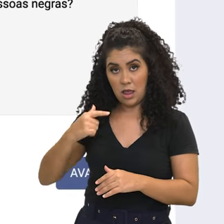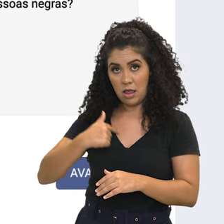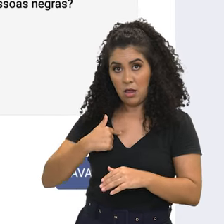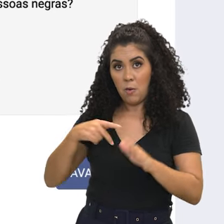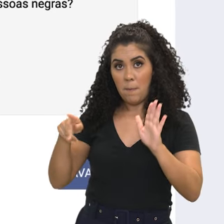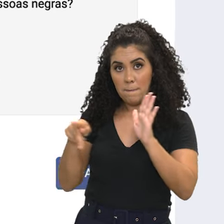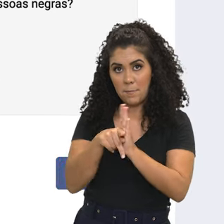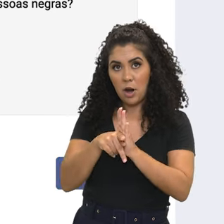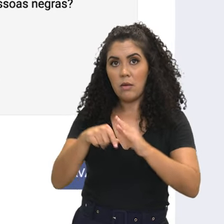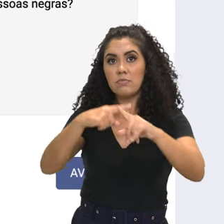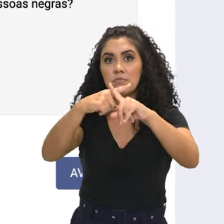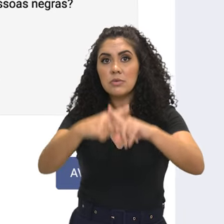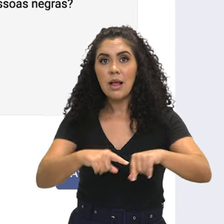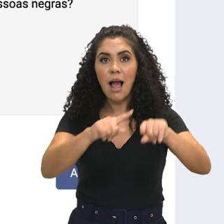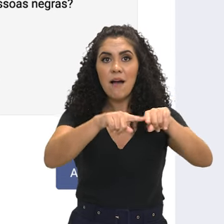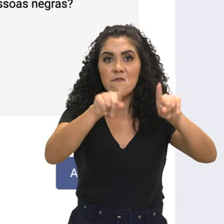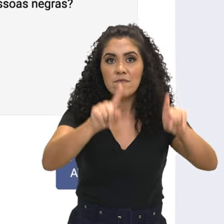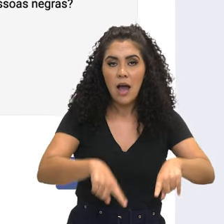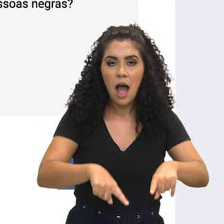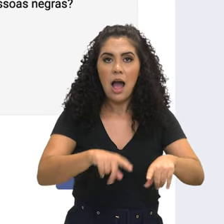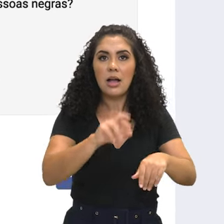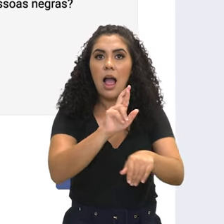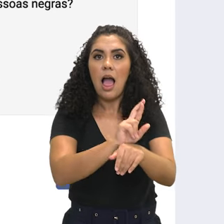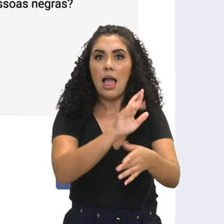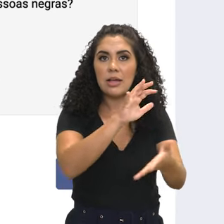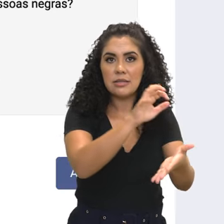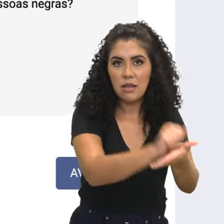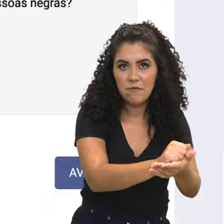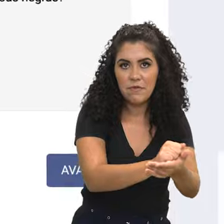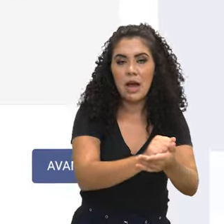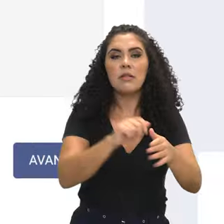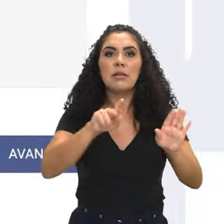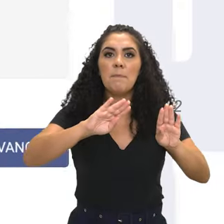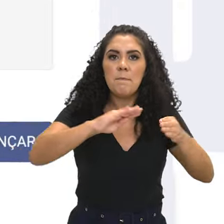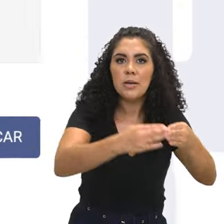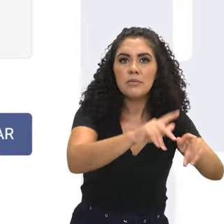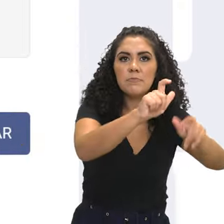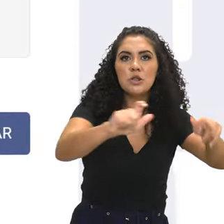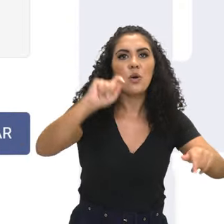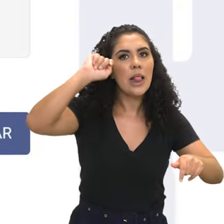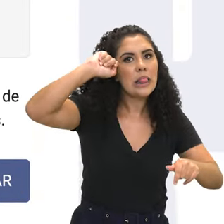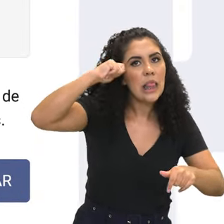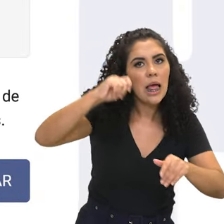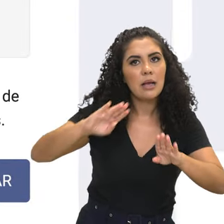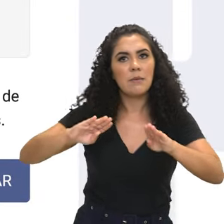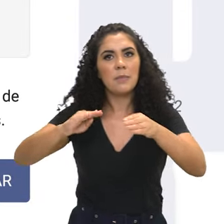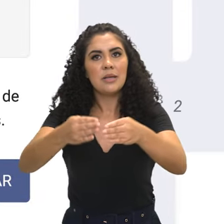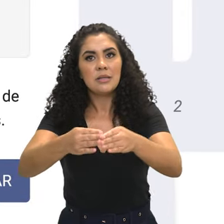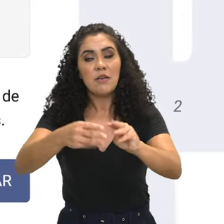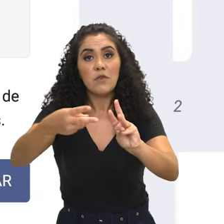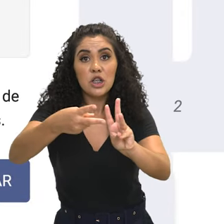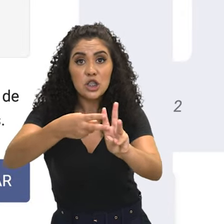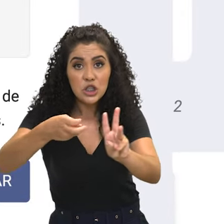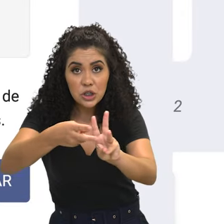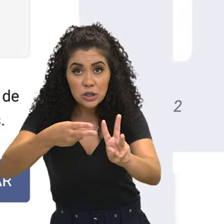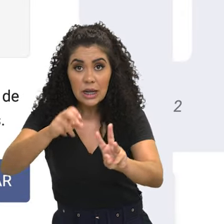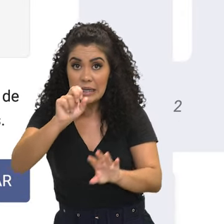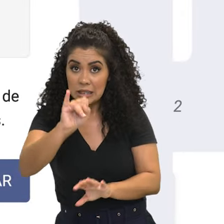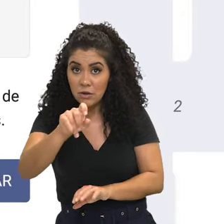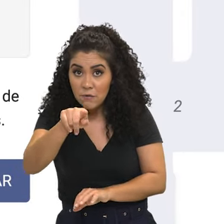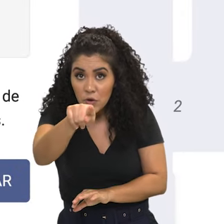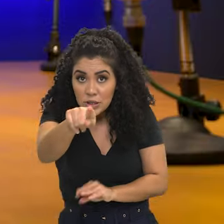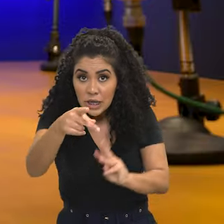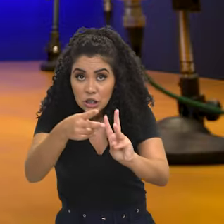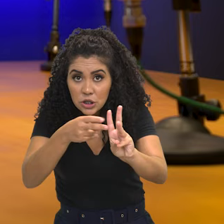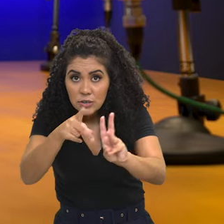perguntar se eu estou concorrendo a vagas reservadas dentro do edital, seja para pessoas negras, seja para pessoas indígenas. Mas